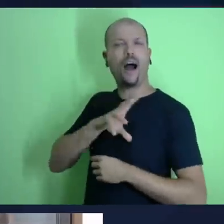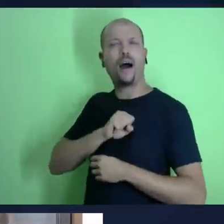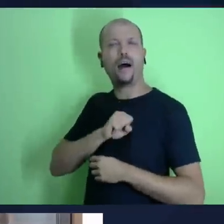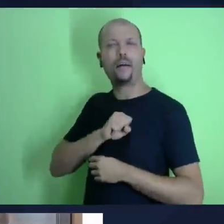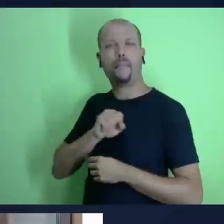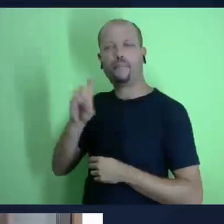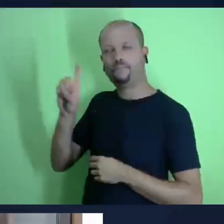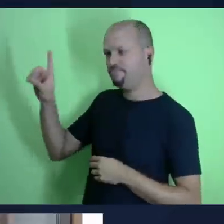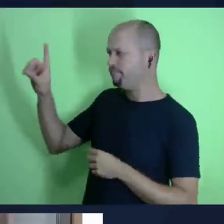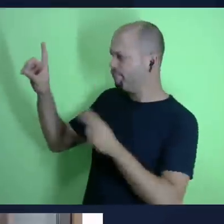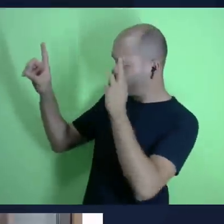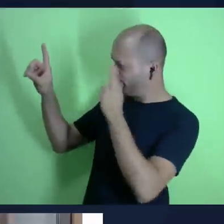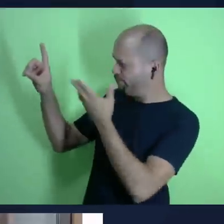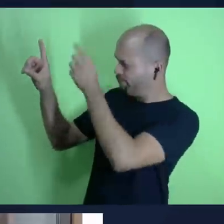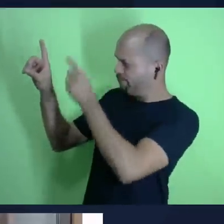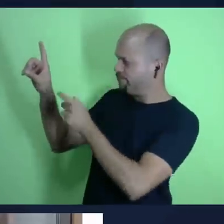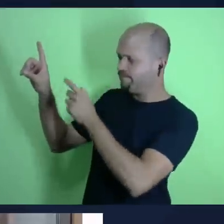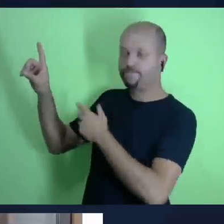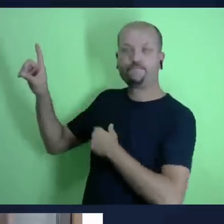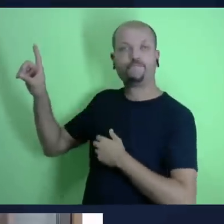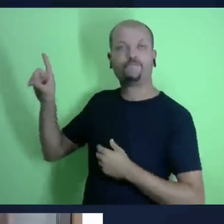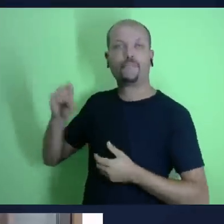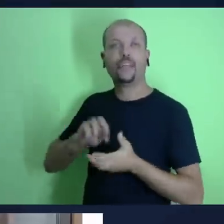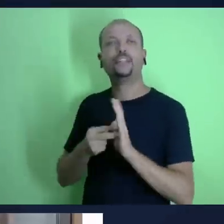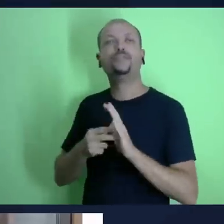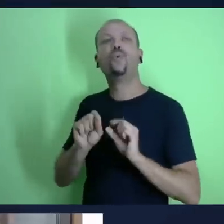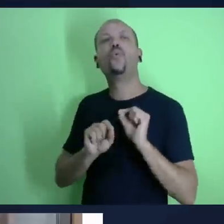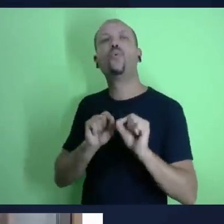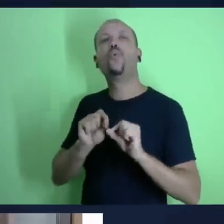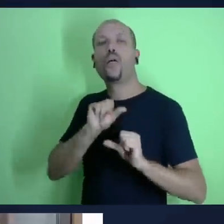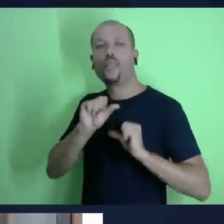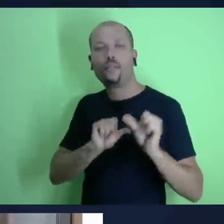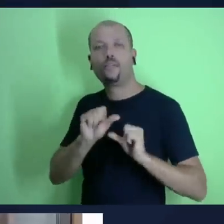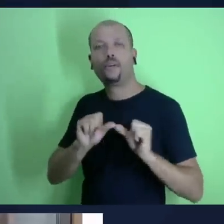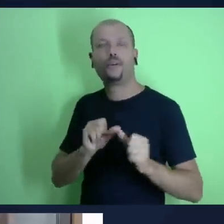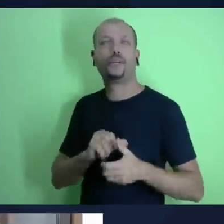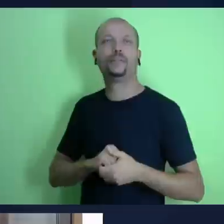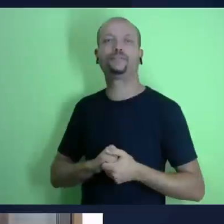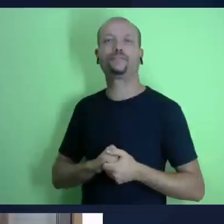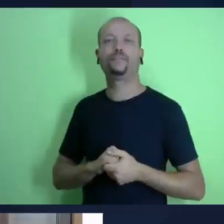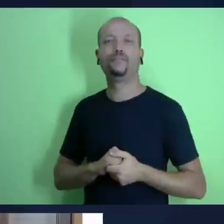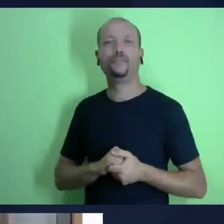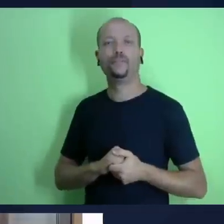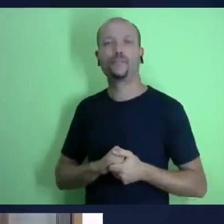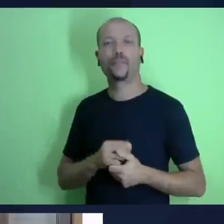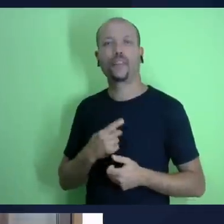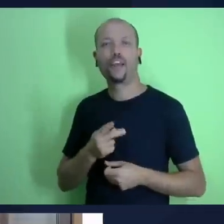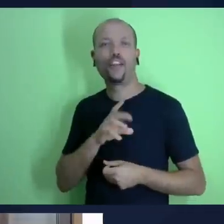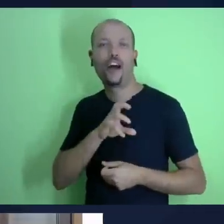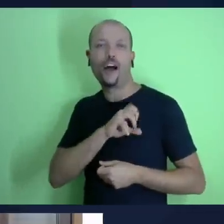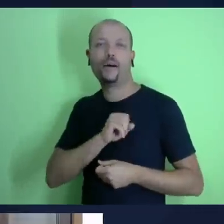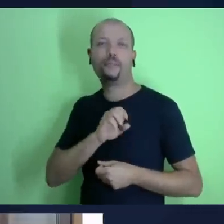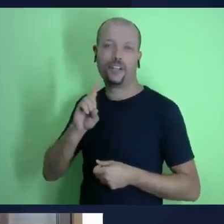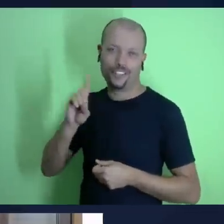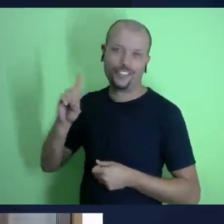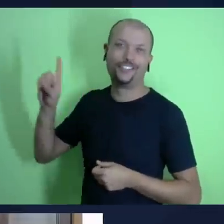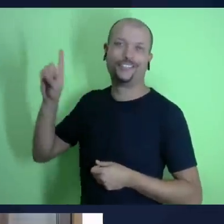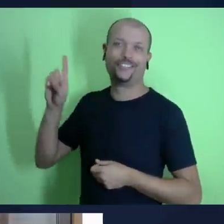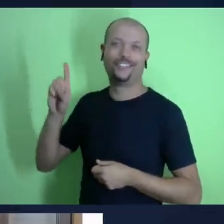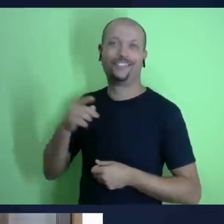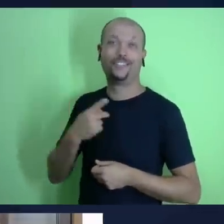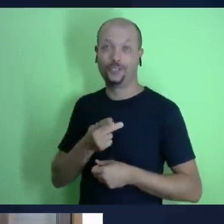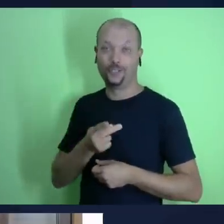as pessoas também de todo o nosso coração e aí nós vamos cumprir o nosso papel o nosso chamado o nosso